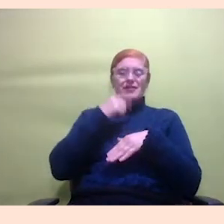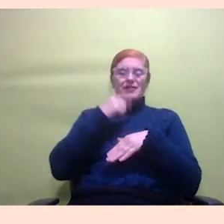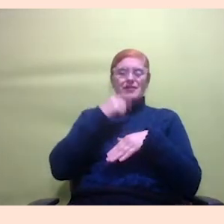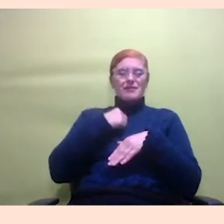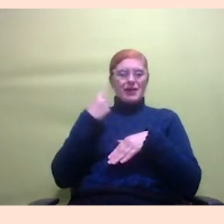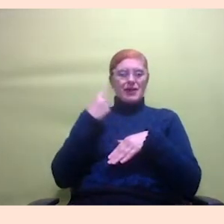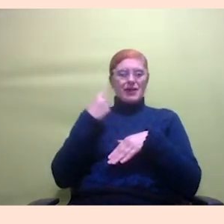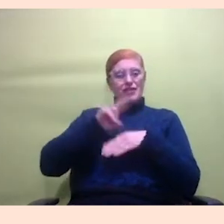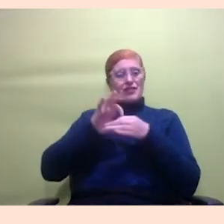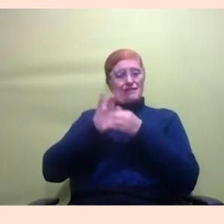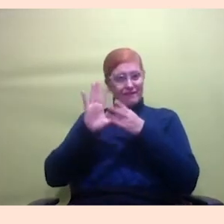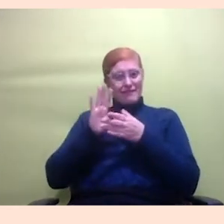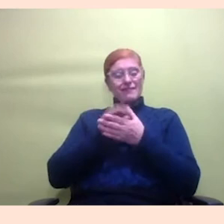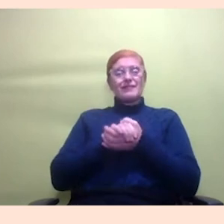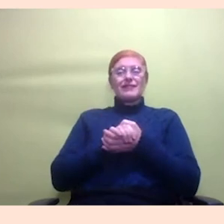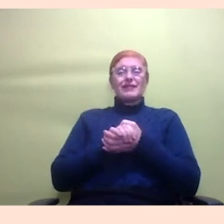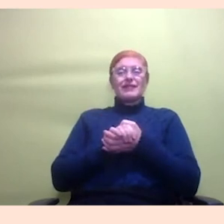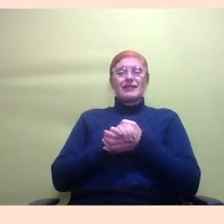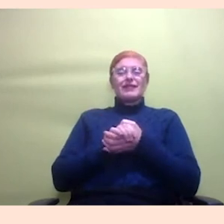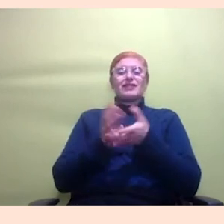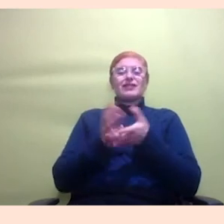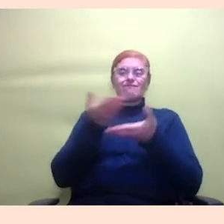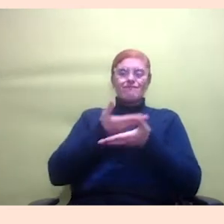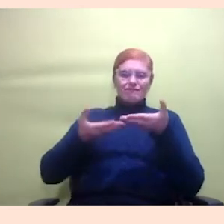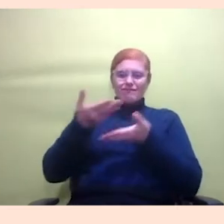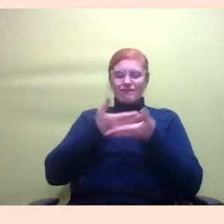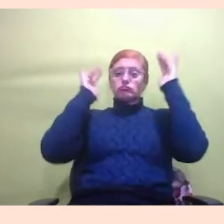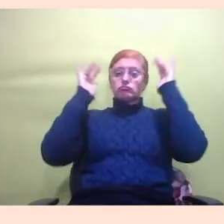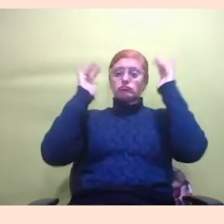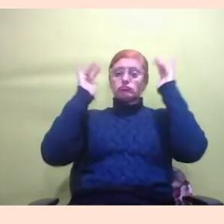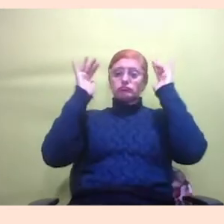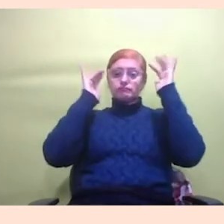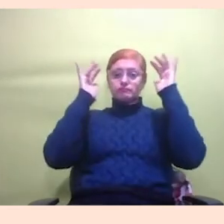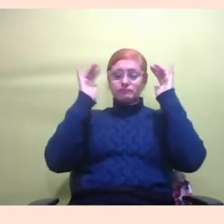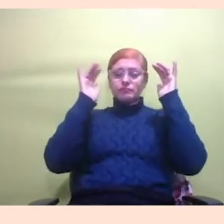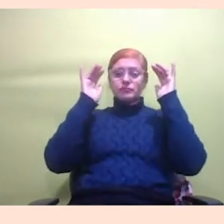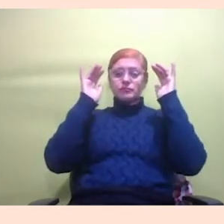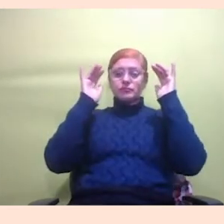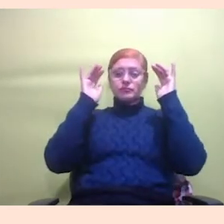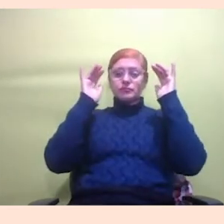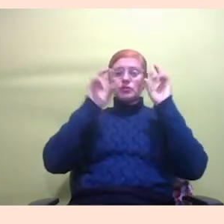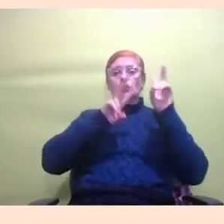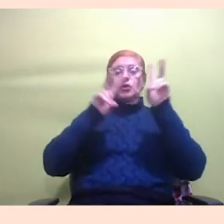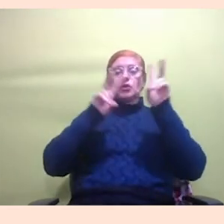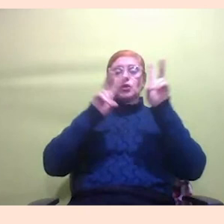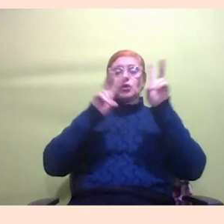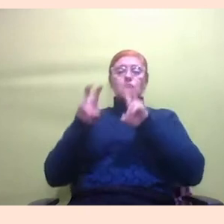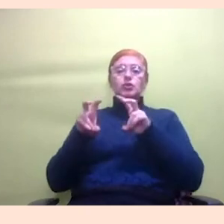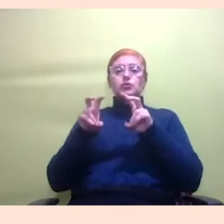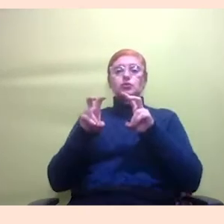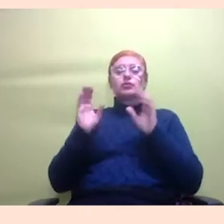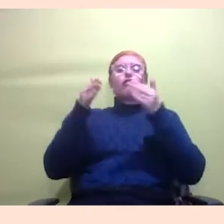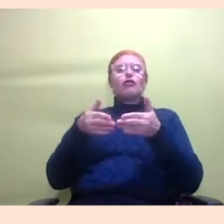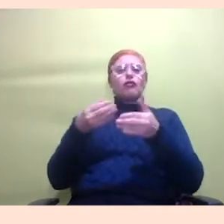partilhar com vocês nós estamos construindo uma reflexão que é sobre o sentido da nossa existência e qual caminho nós vamos